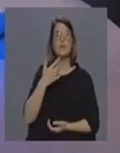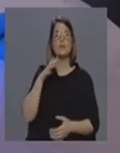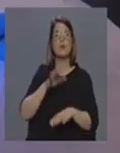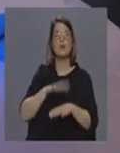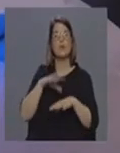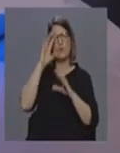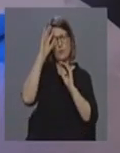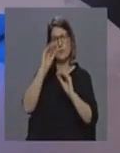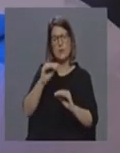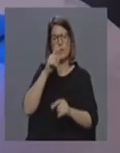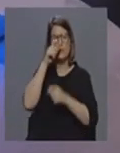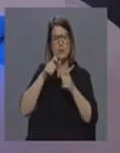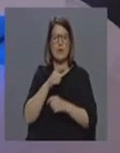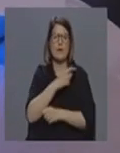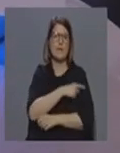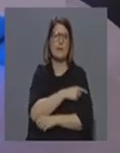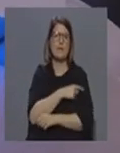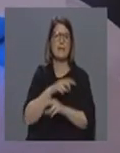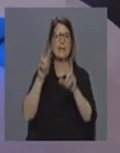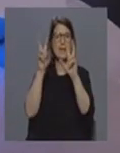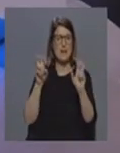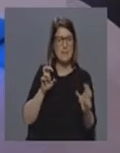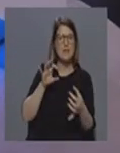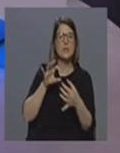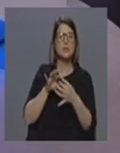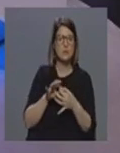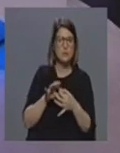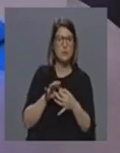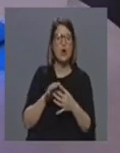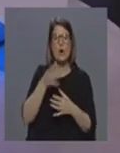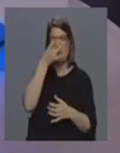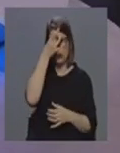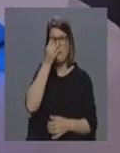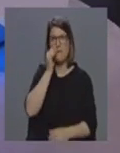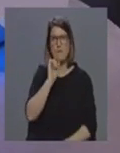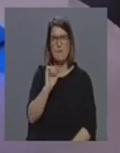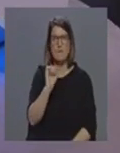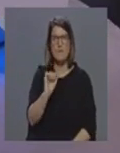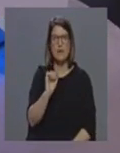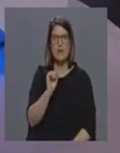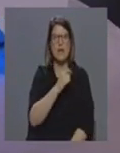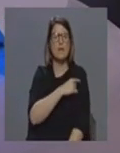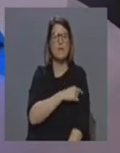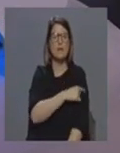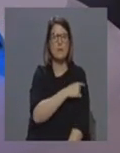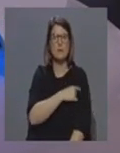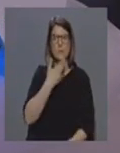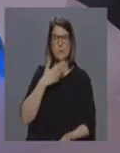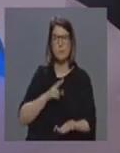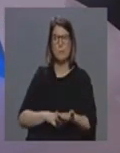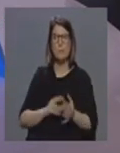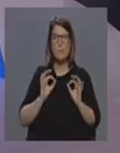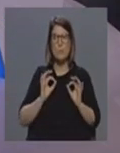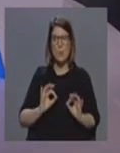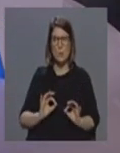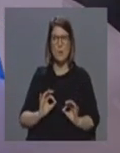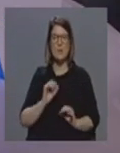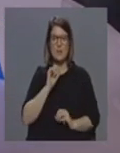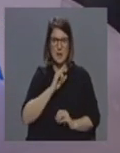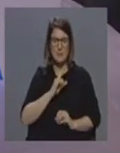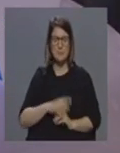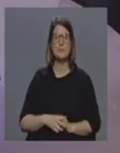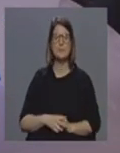enfermeiros para lidar com este tipo de situações na sua opinião os enfermeiros estão efetivamente preparados para esta situação eu